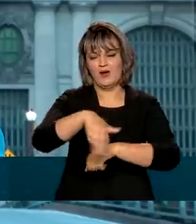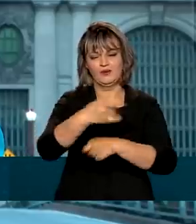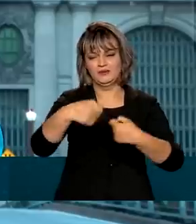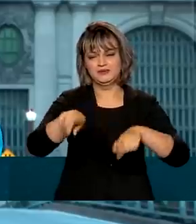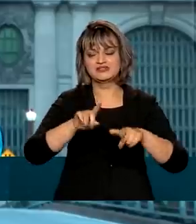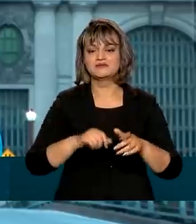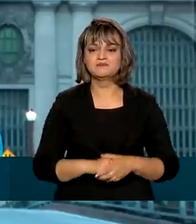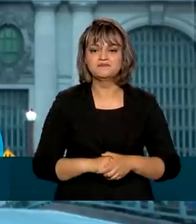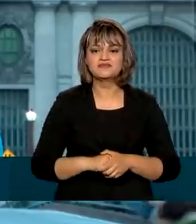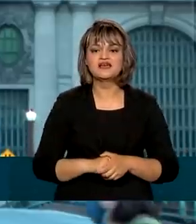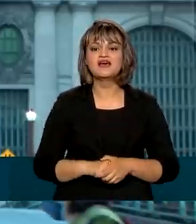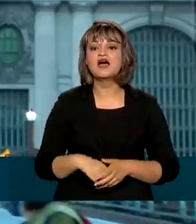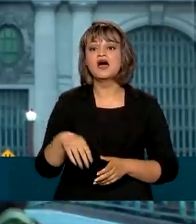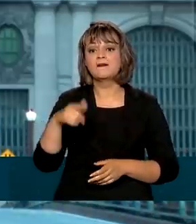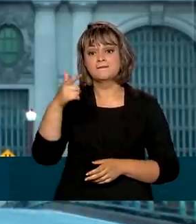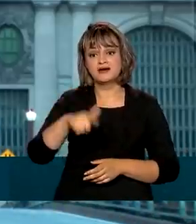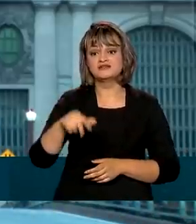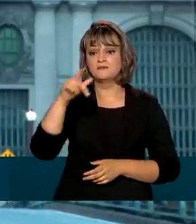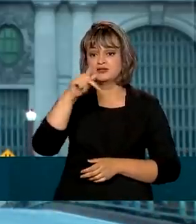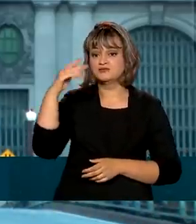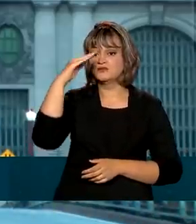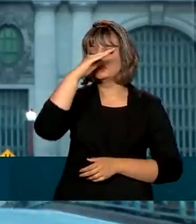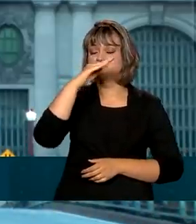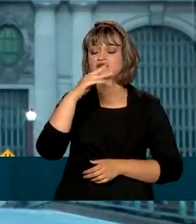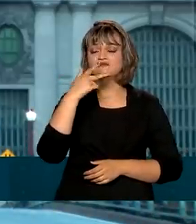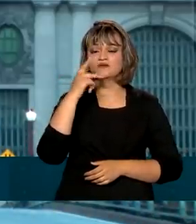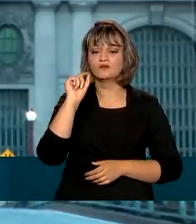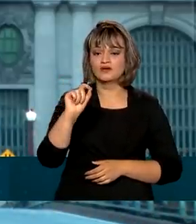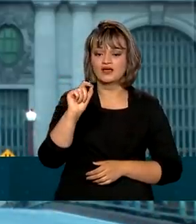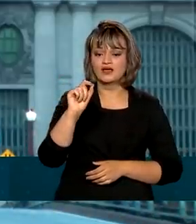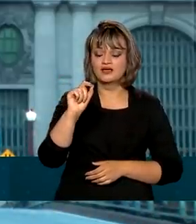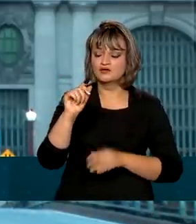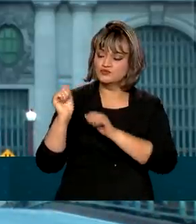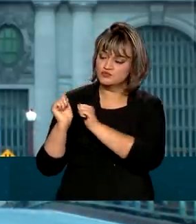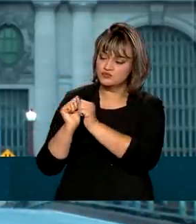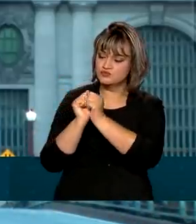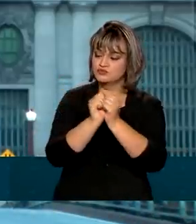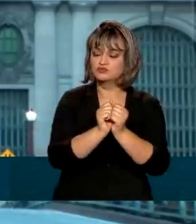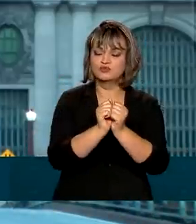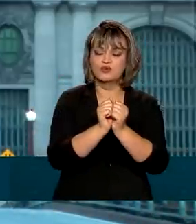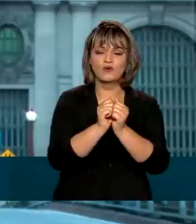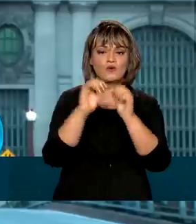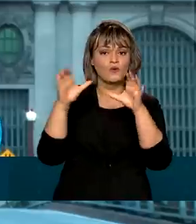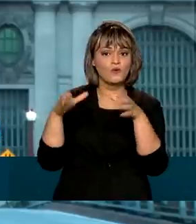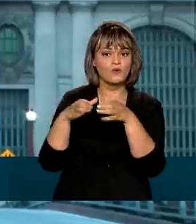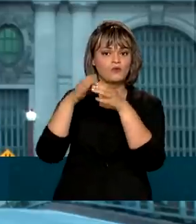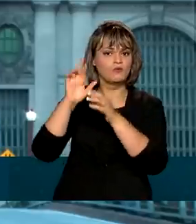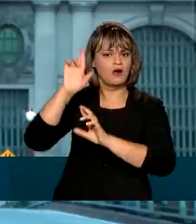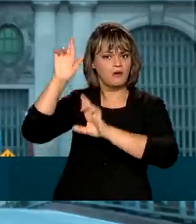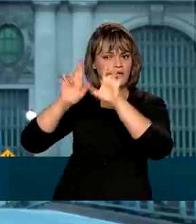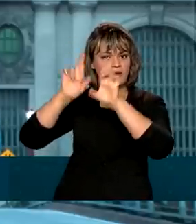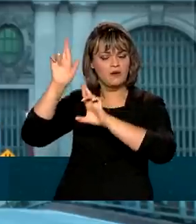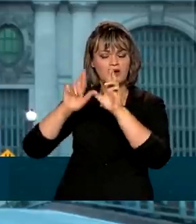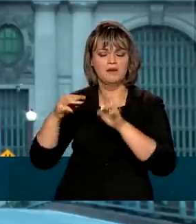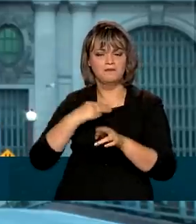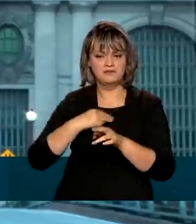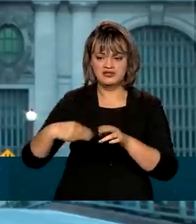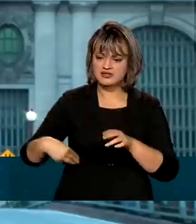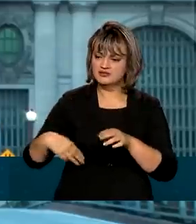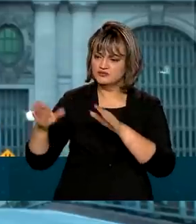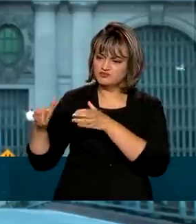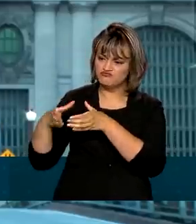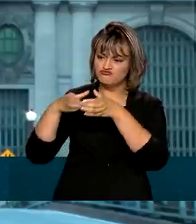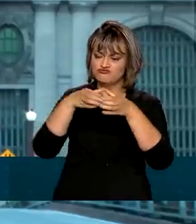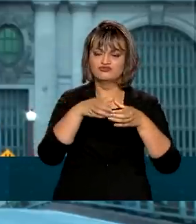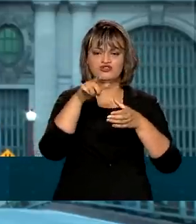E também, Renata, o presidente Jair Bolsonaro veio acompanhado com uma comitiva de autoridades e ministros aqui em